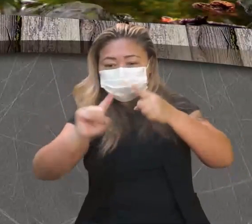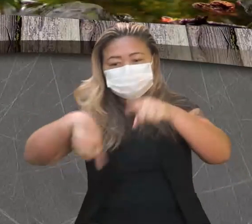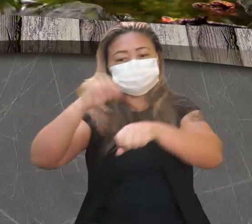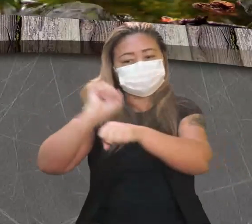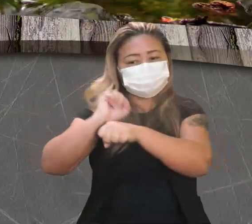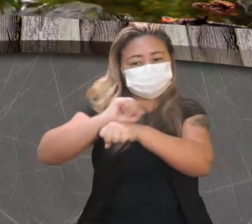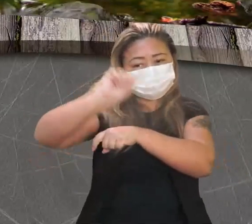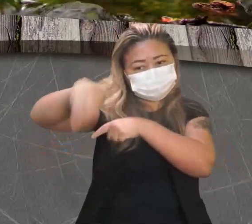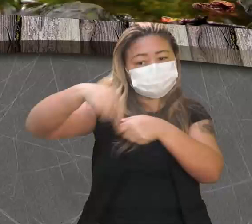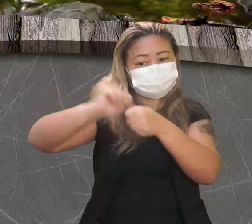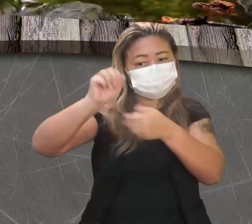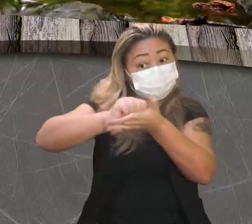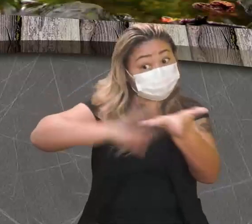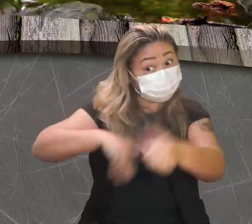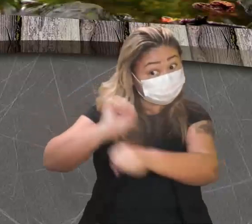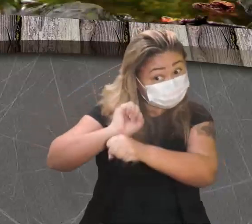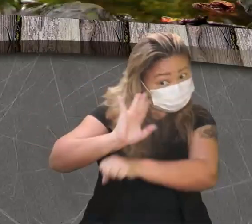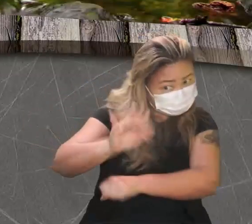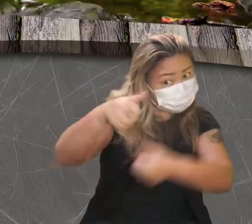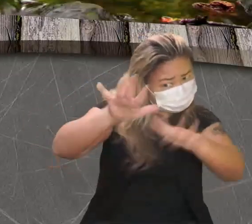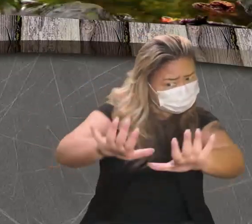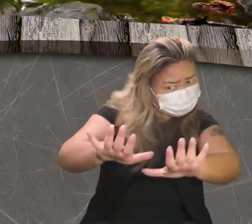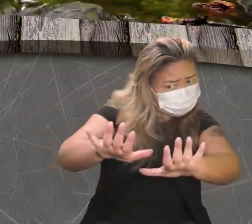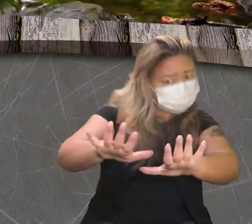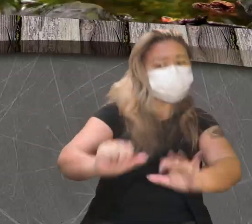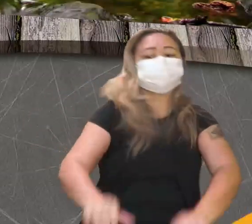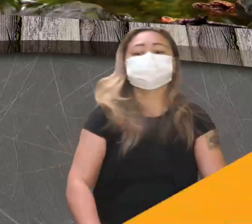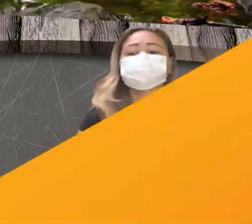aguarda para a gente fazer as nossas atividades. Já, já! Fica aí!